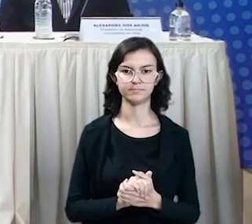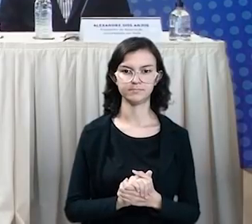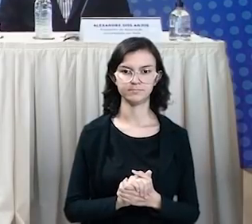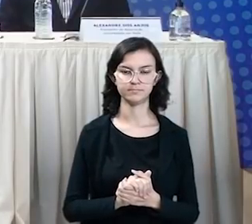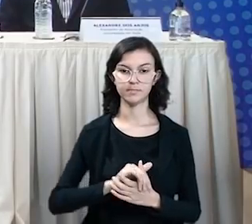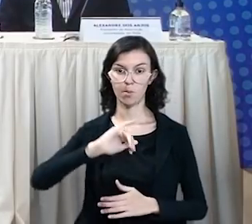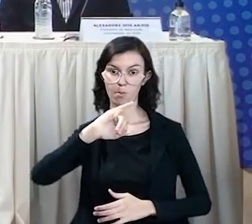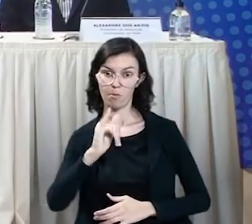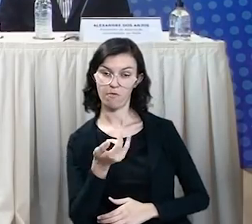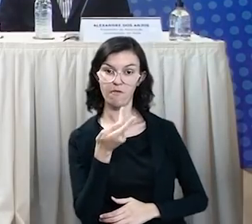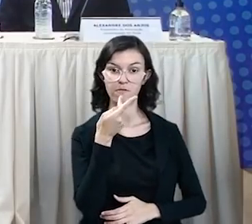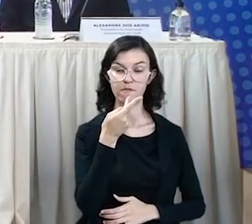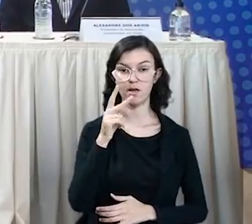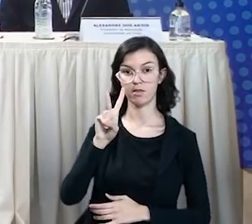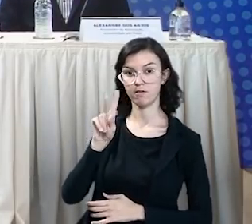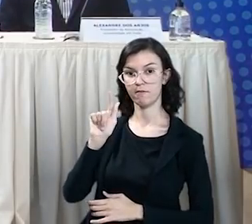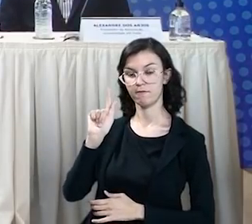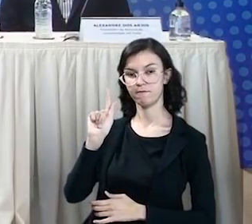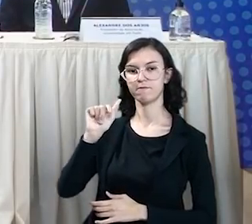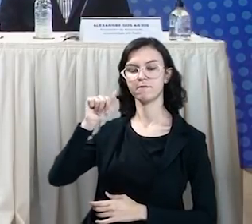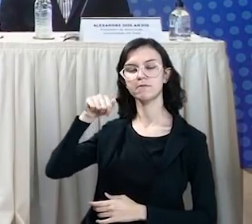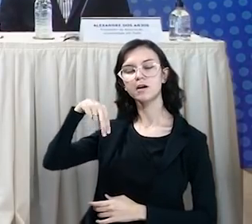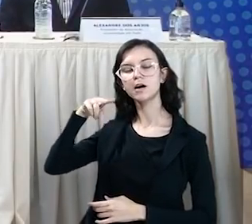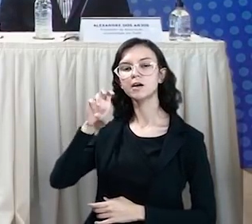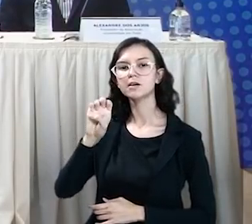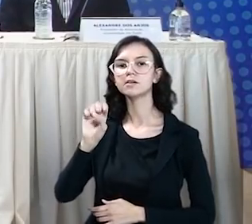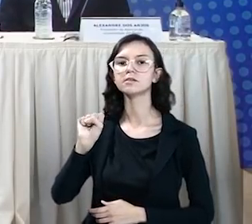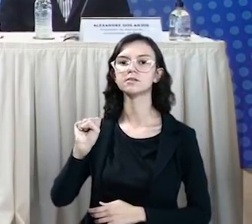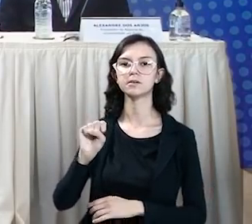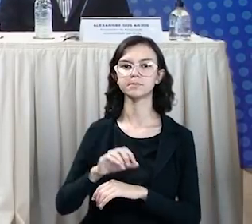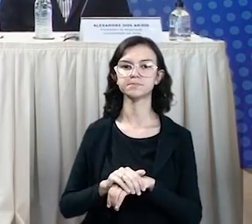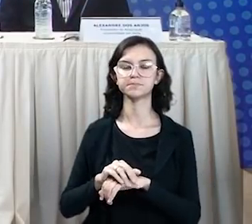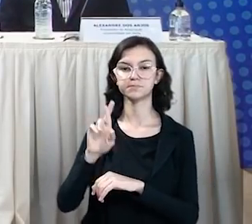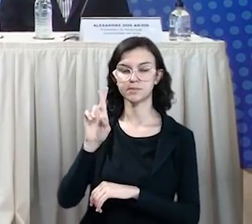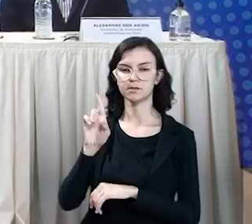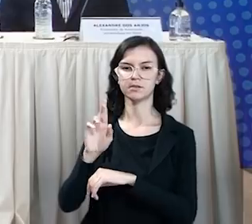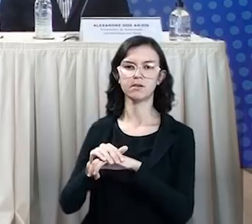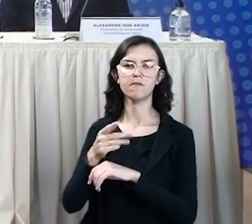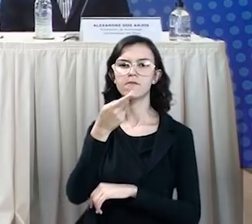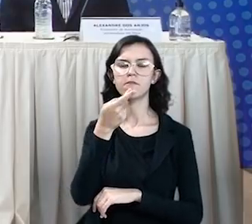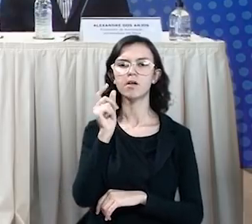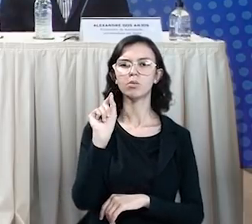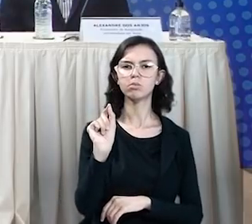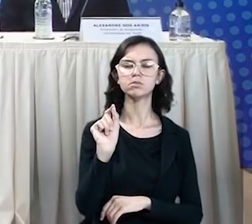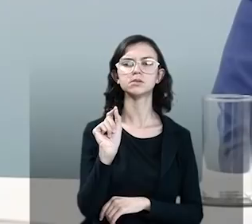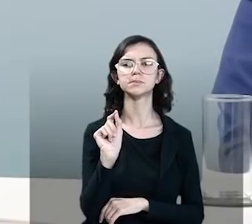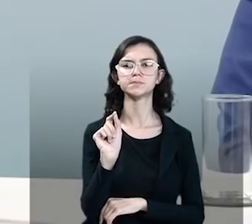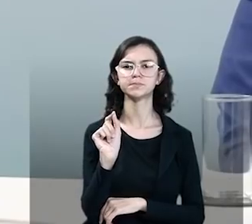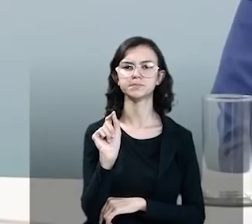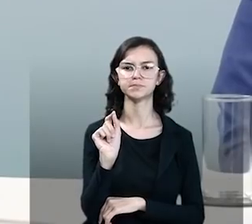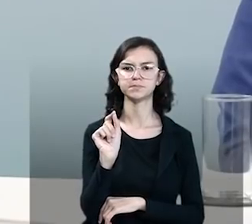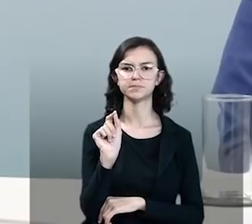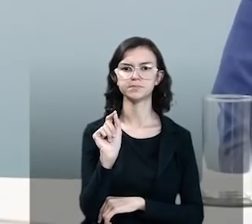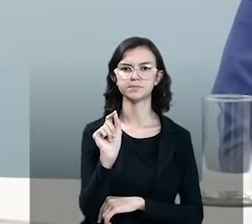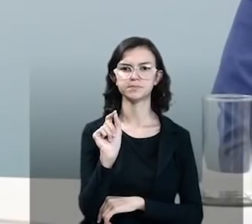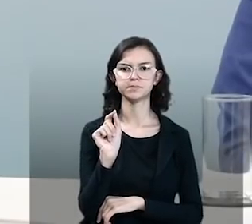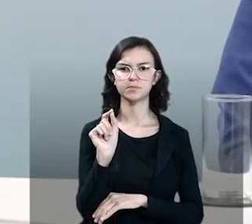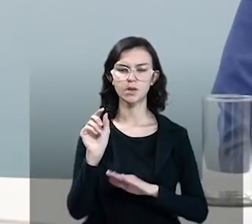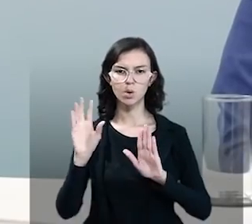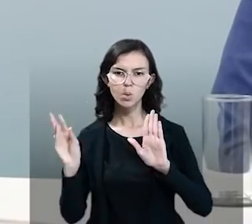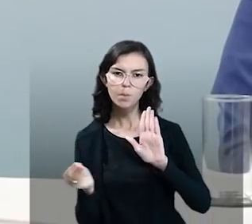Aproveito a fala do secretário Wagner, do secretário Victor, onde eles trouxeram com relação ao